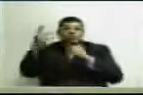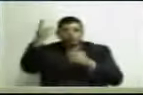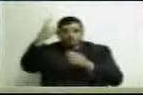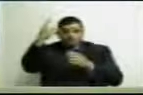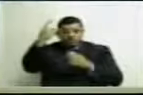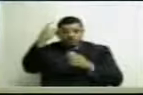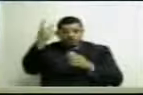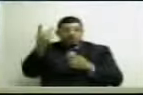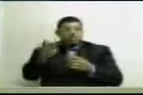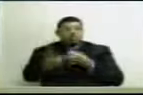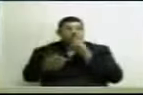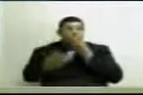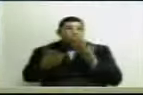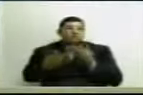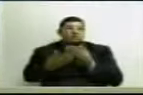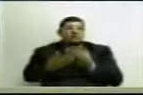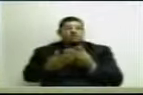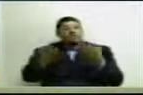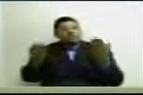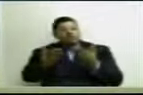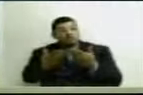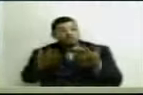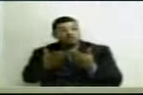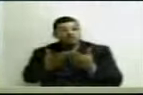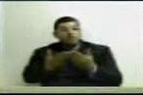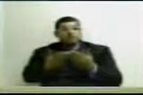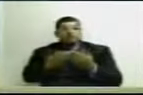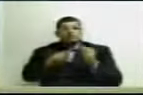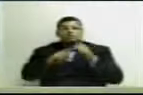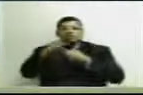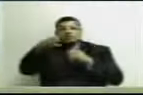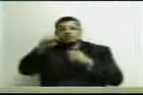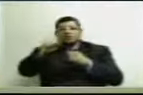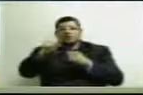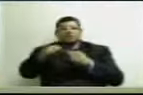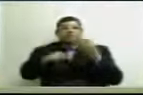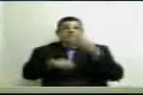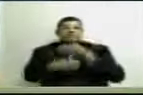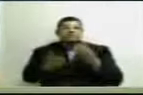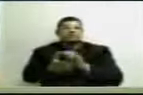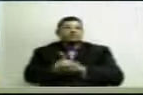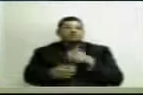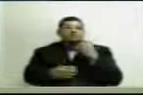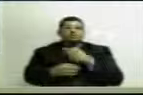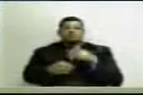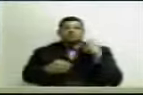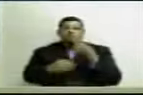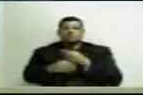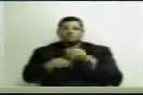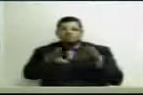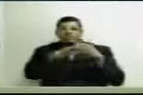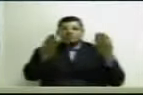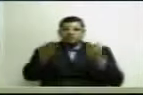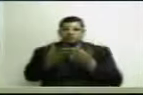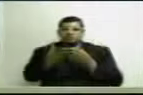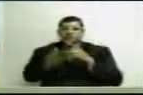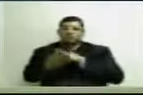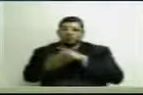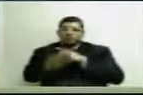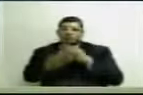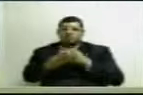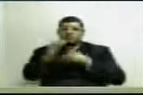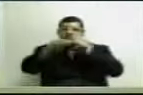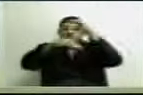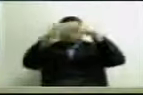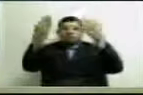cidade de São Paulo. No entanto, em abril de 2013, a nossa cesta básica teve